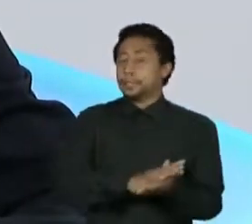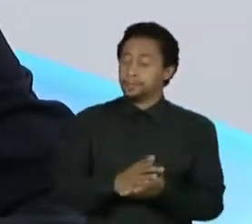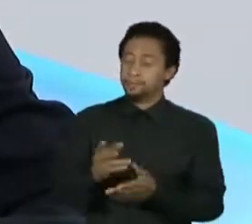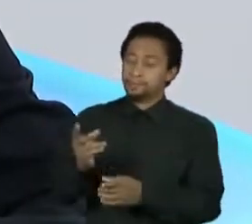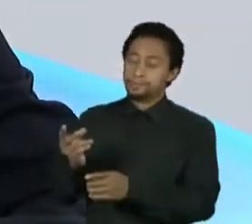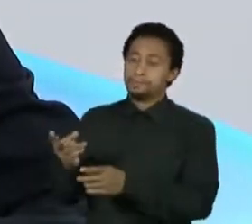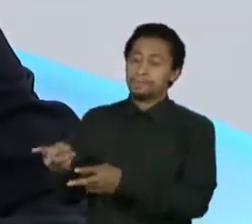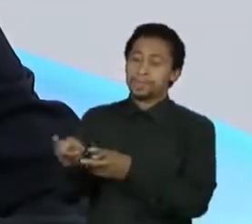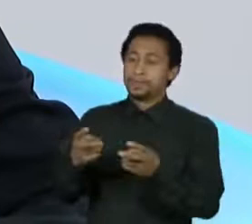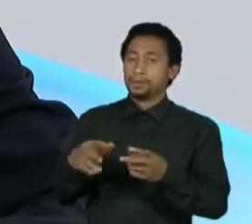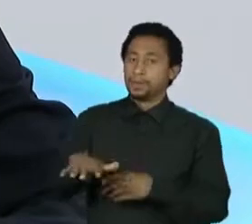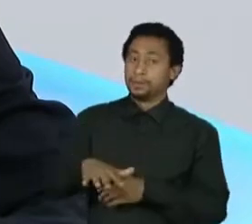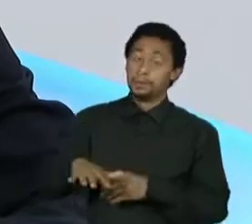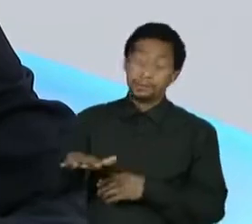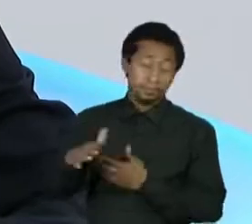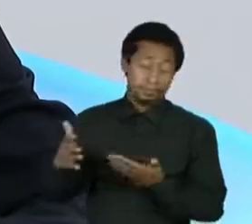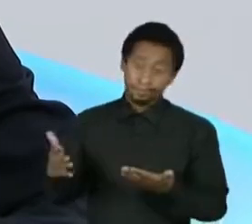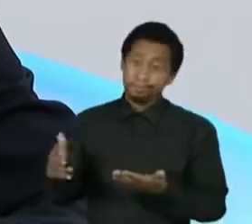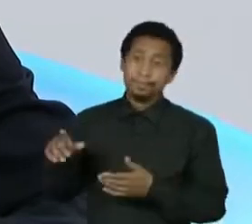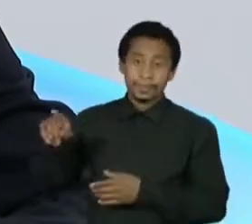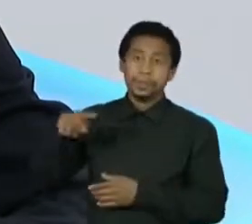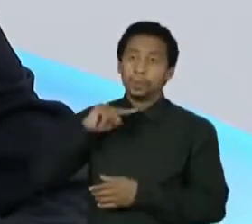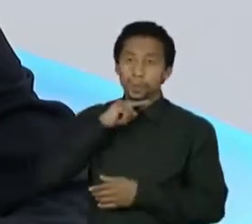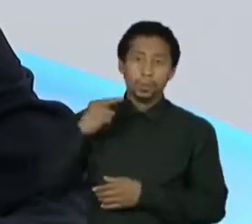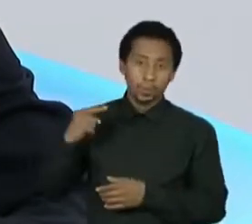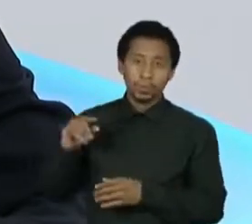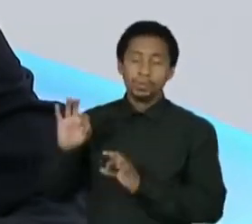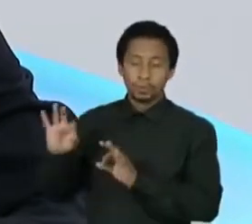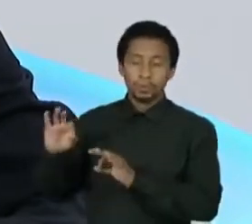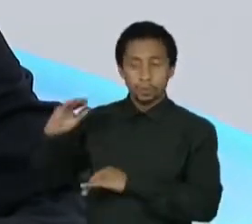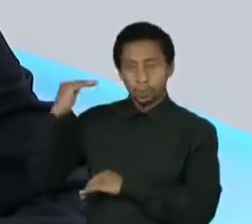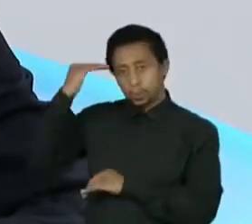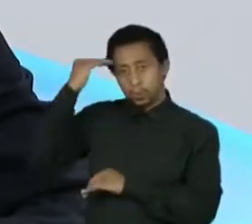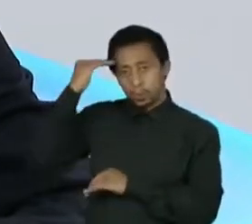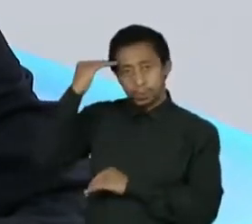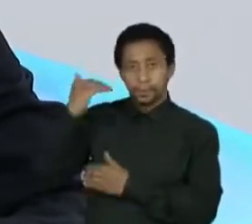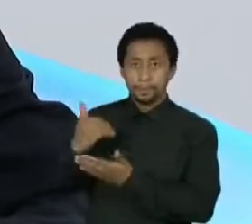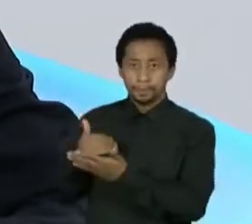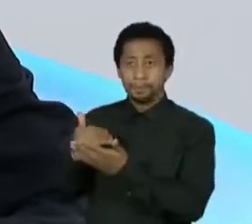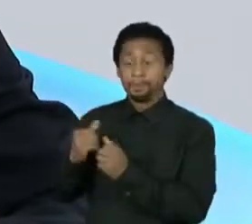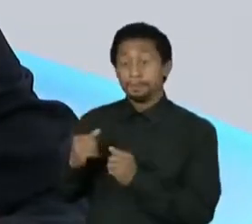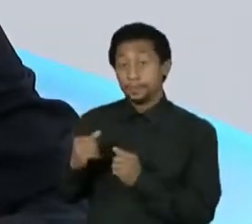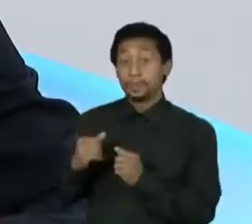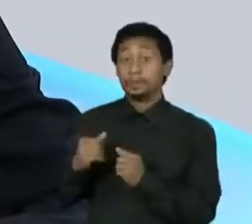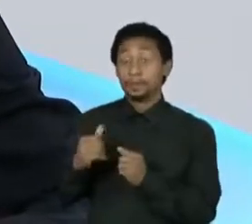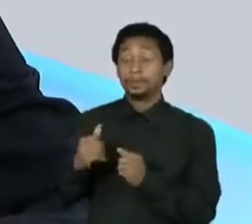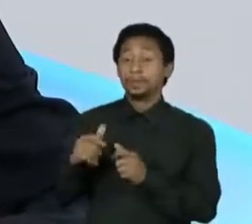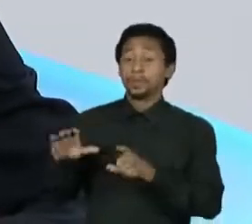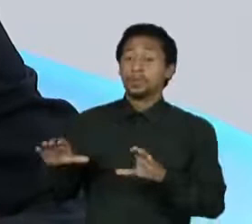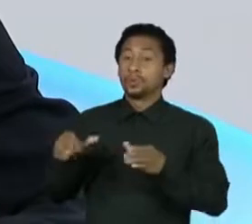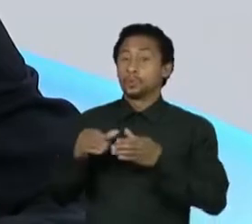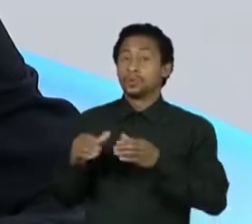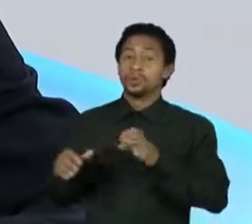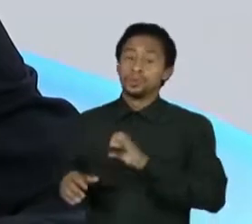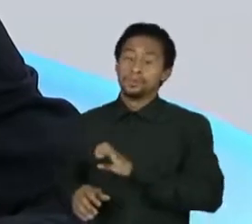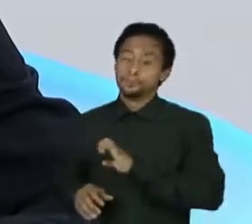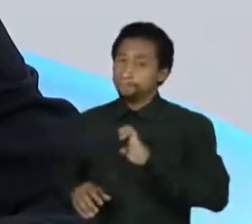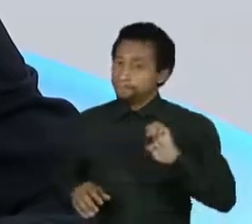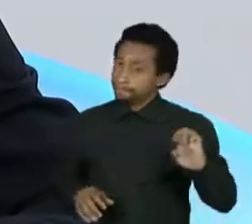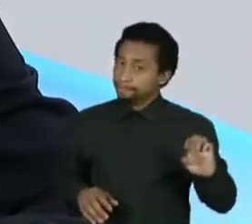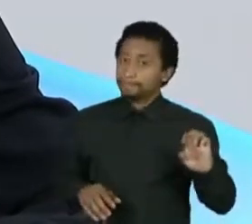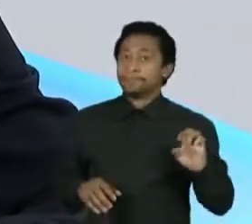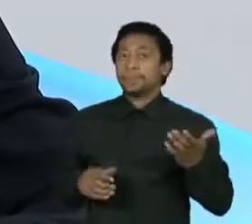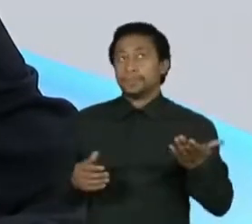população civil. E os próprios pessoas da esquerda, marxistas,